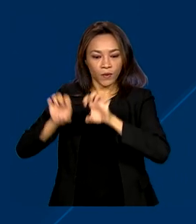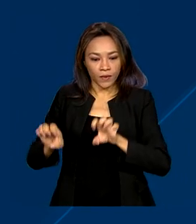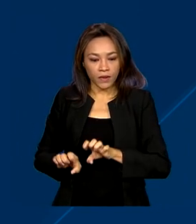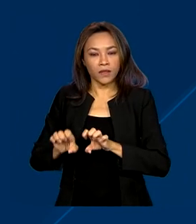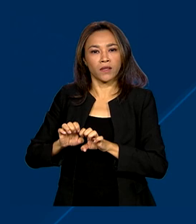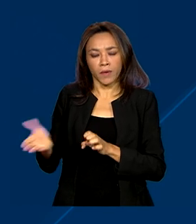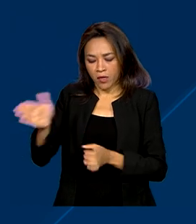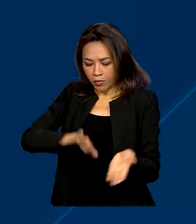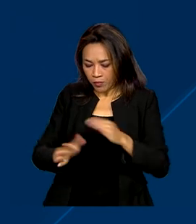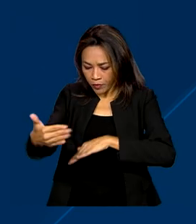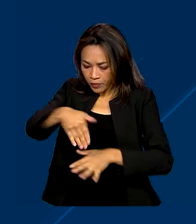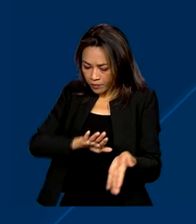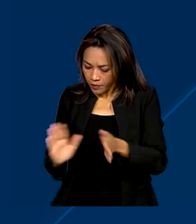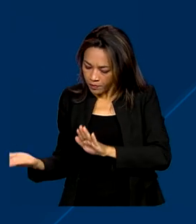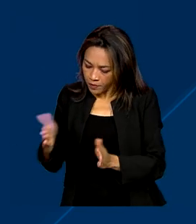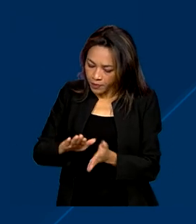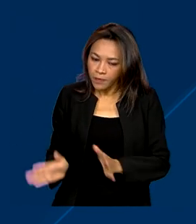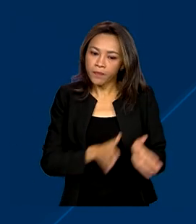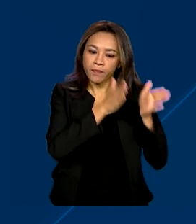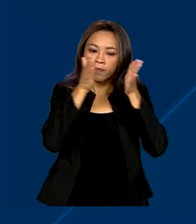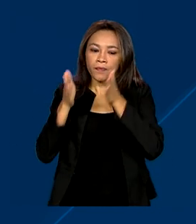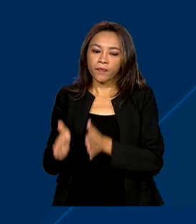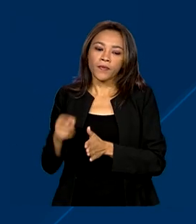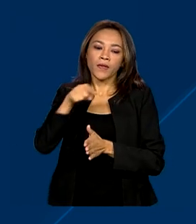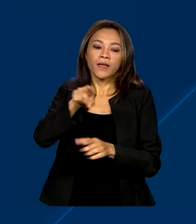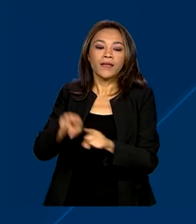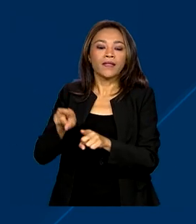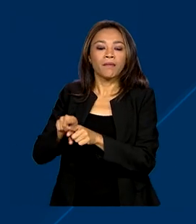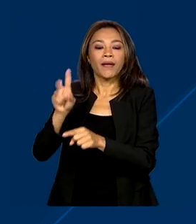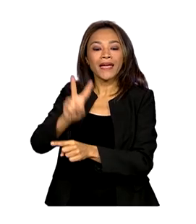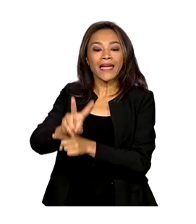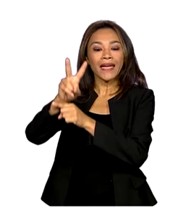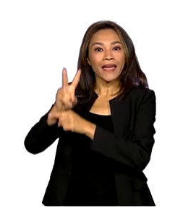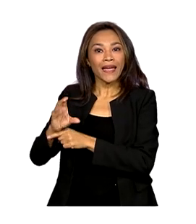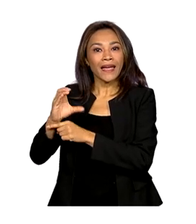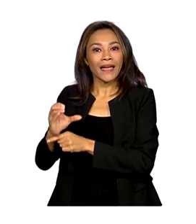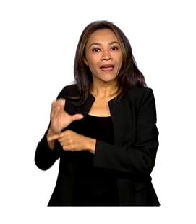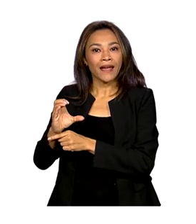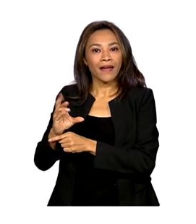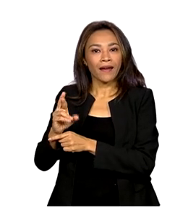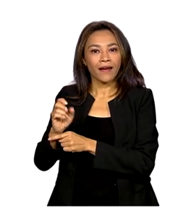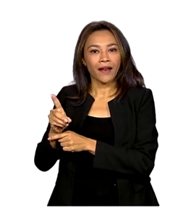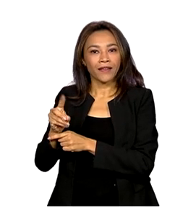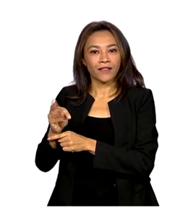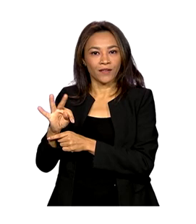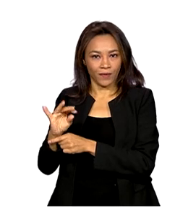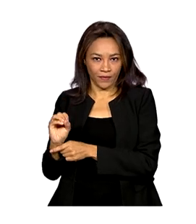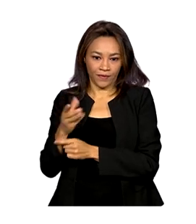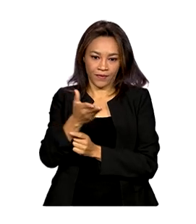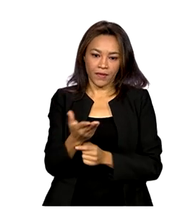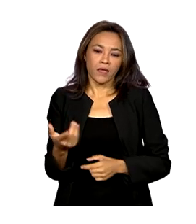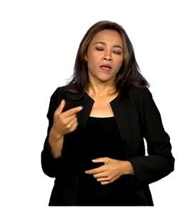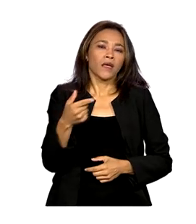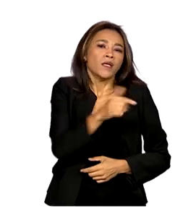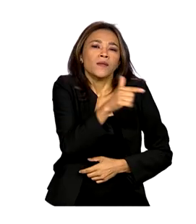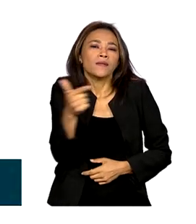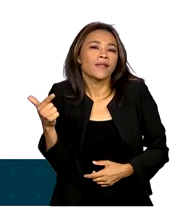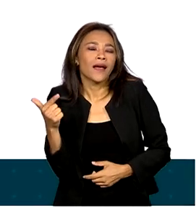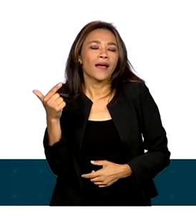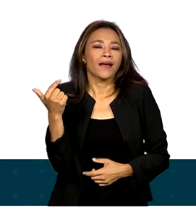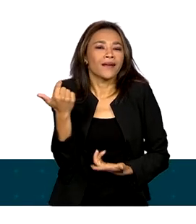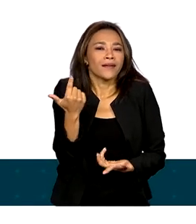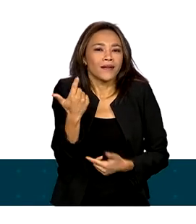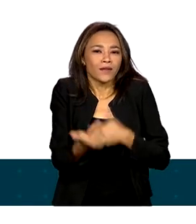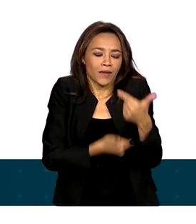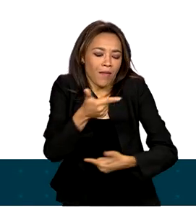embalagens em geral e o crédito de massa futura. Não existe o processo de reciclagem sem o trabalho dos